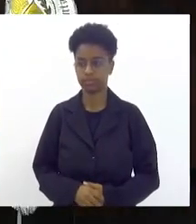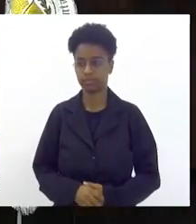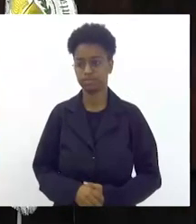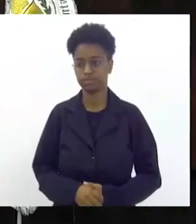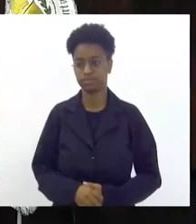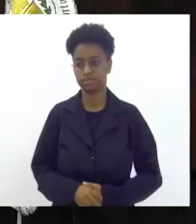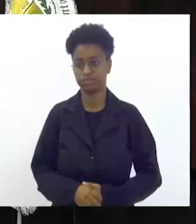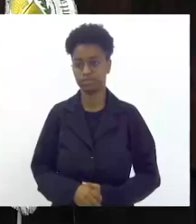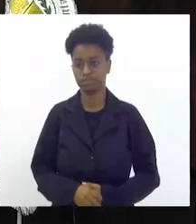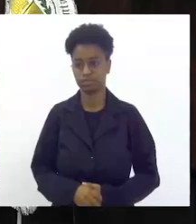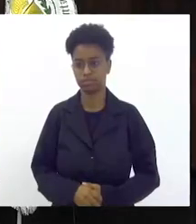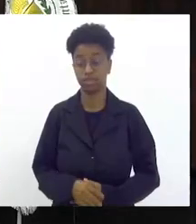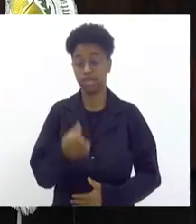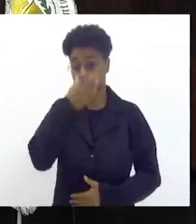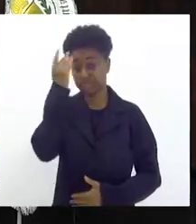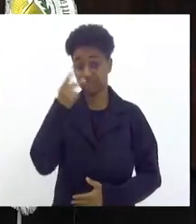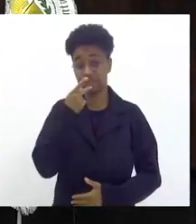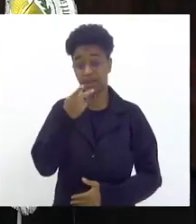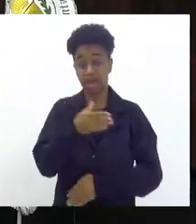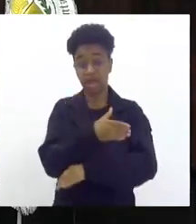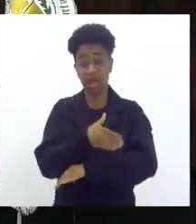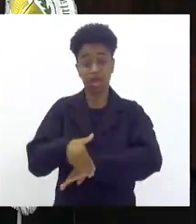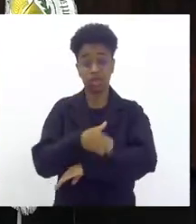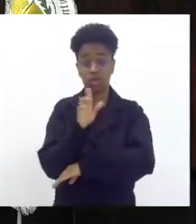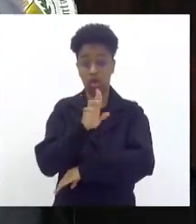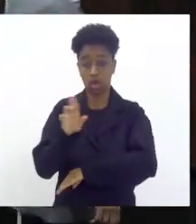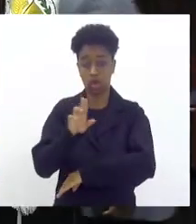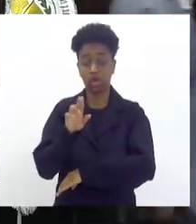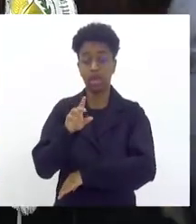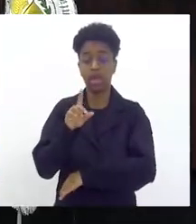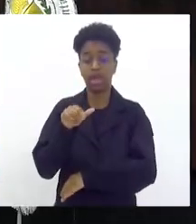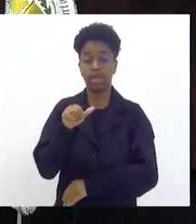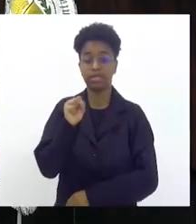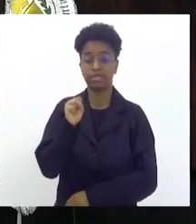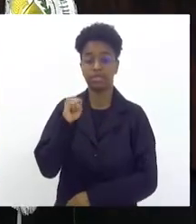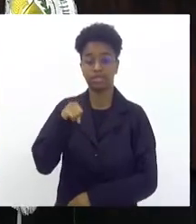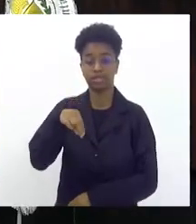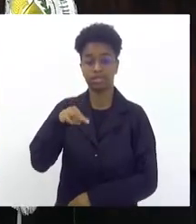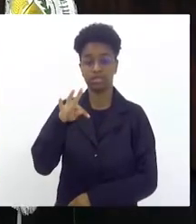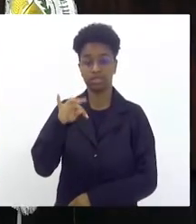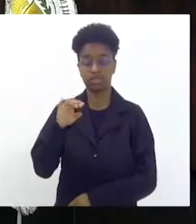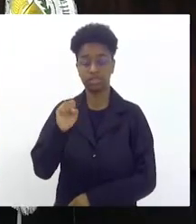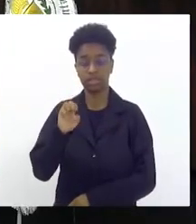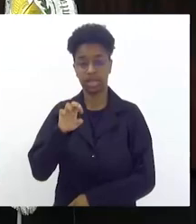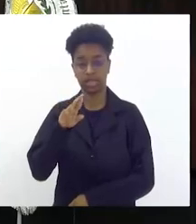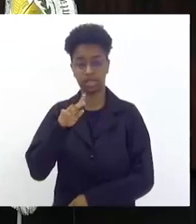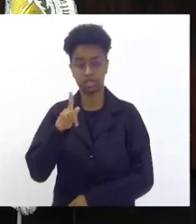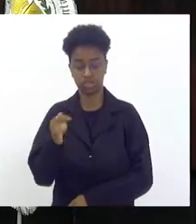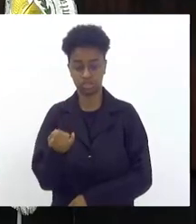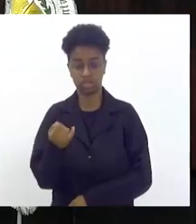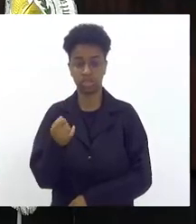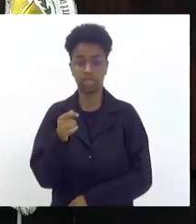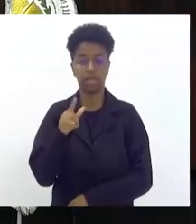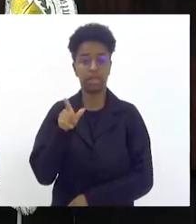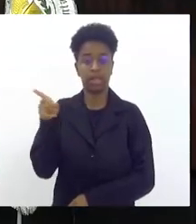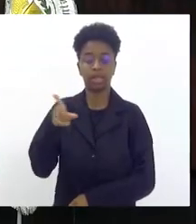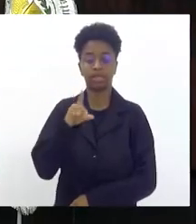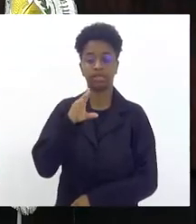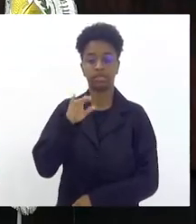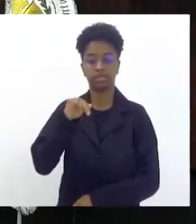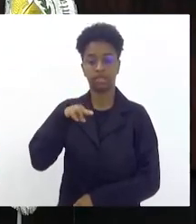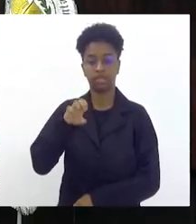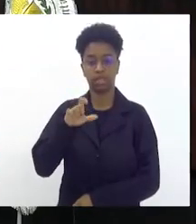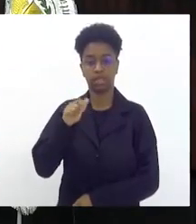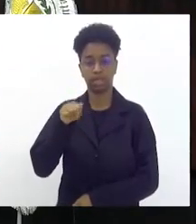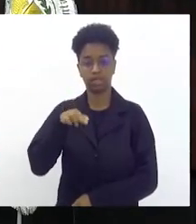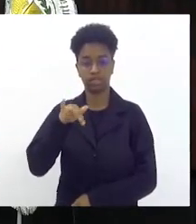o endereço amanhã da reunião da frente vai ser no Sinti Sergi ali na Cinelândia às 17 horas é a primeira